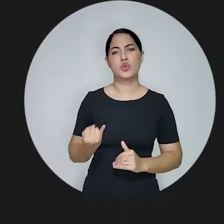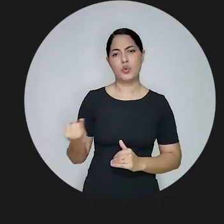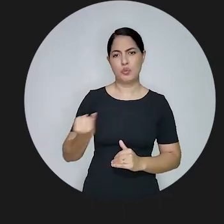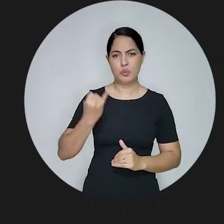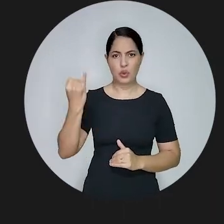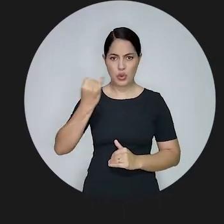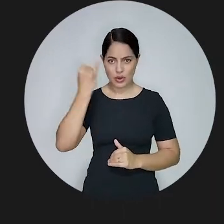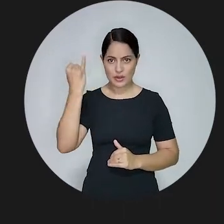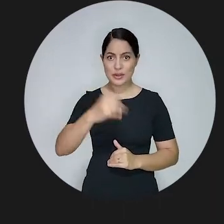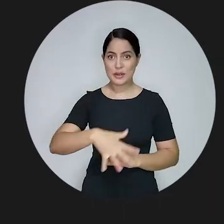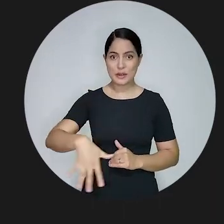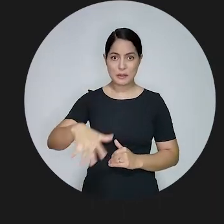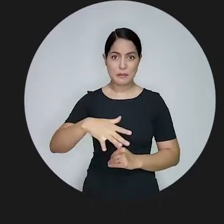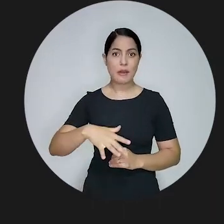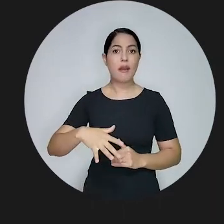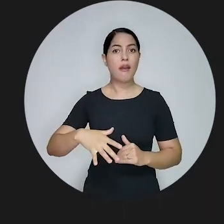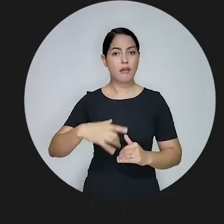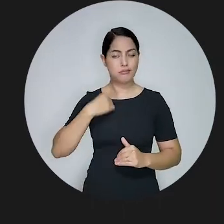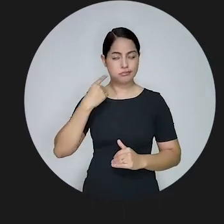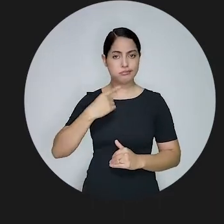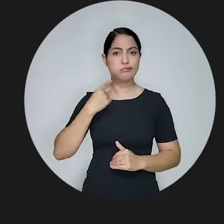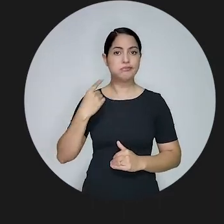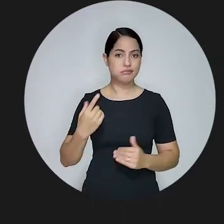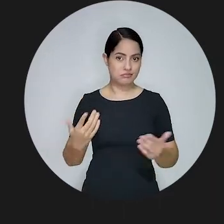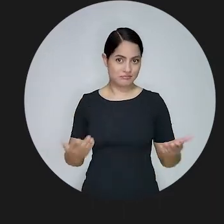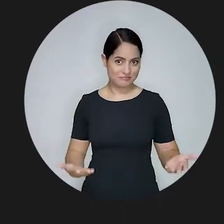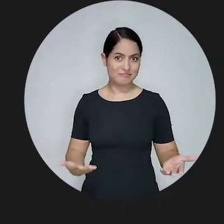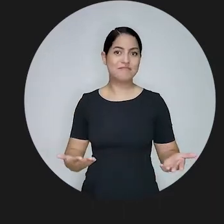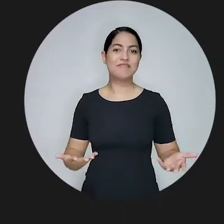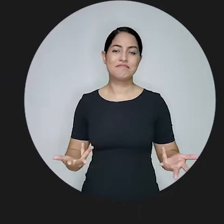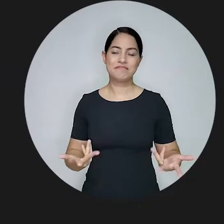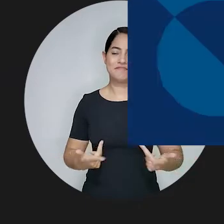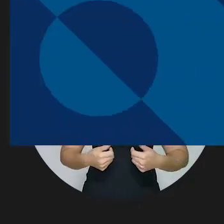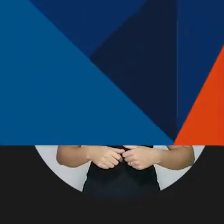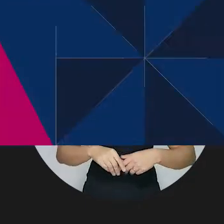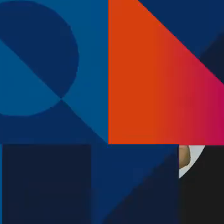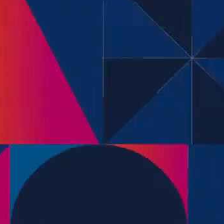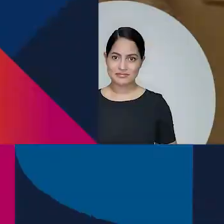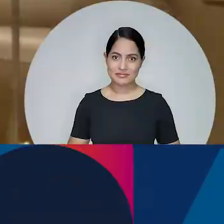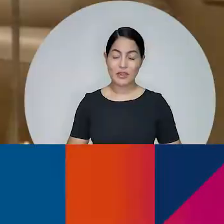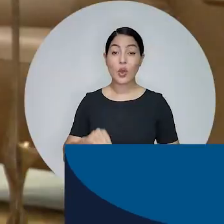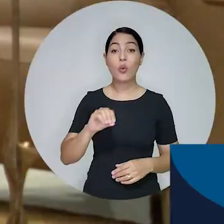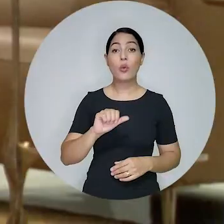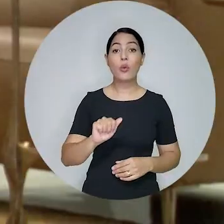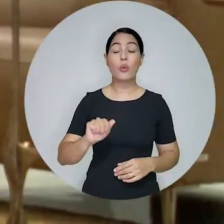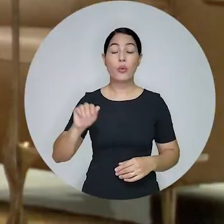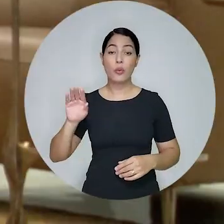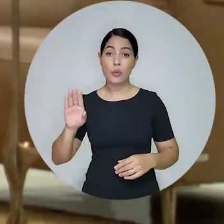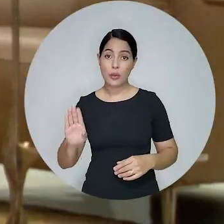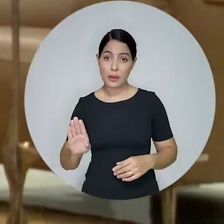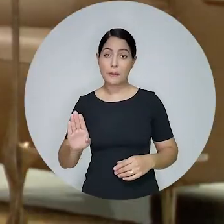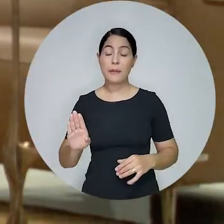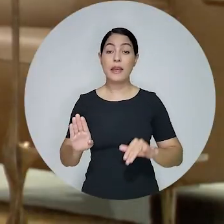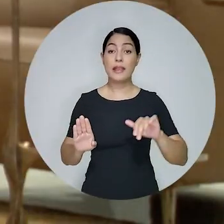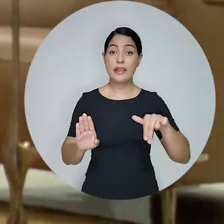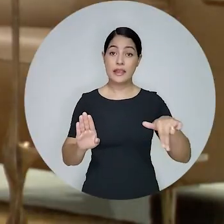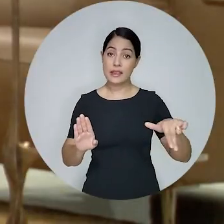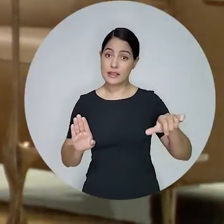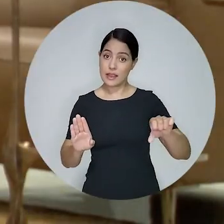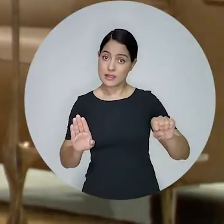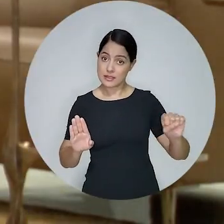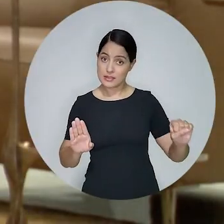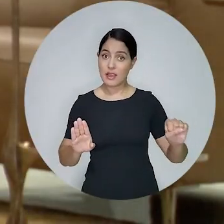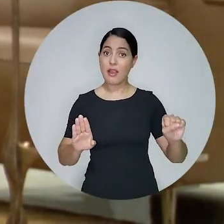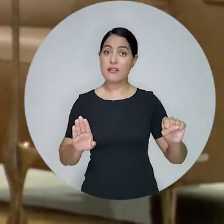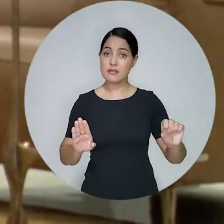extremamente produtivo, importante e útil para a advocacia nacional. A UAB Nacional se reuniu com